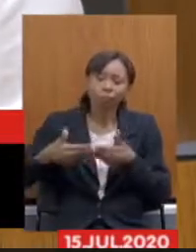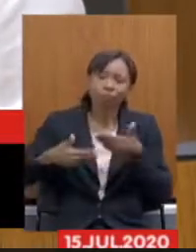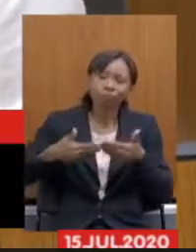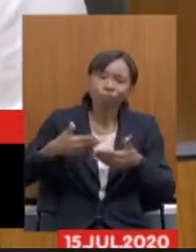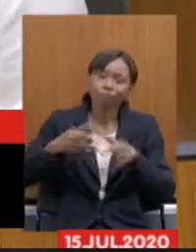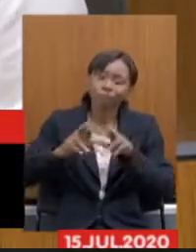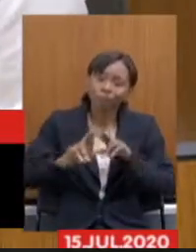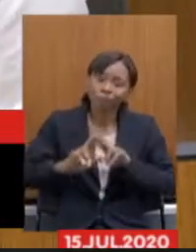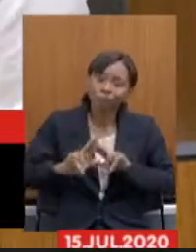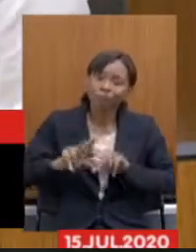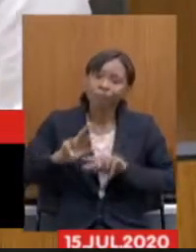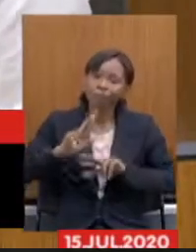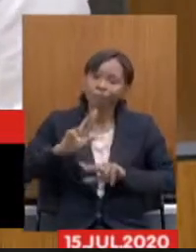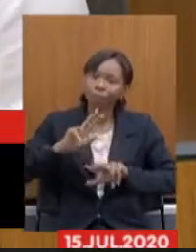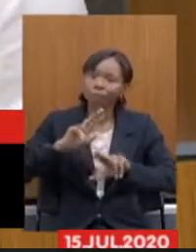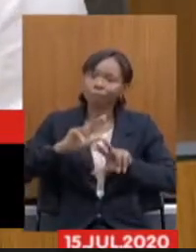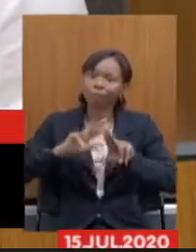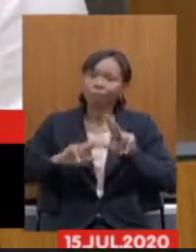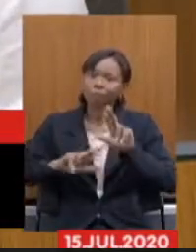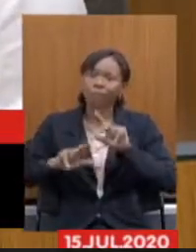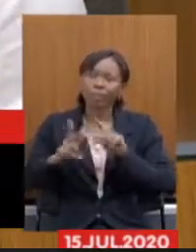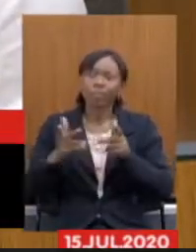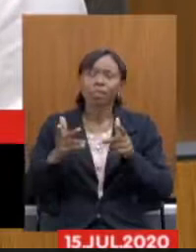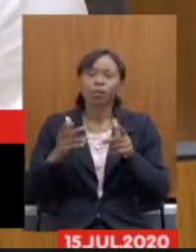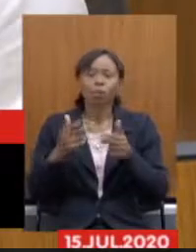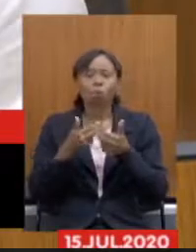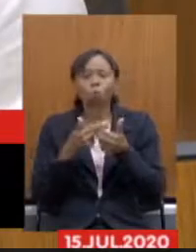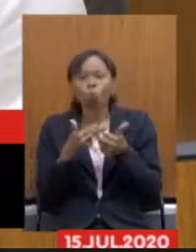trazer coisas produtivas trazer